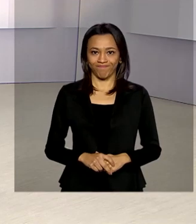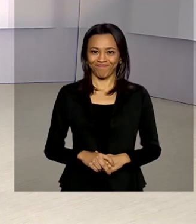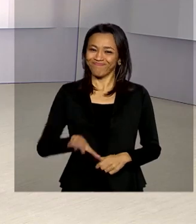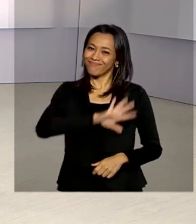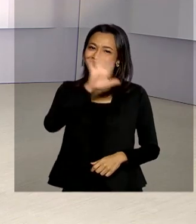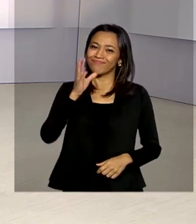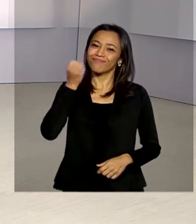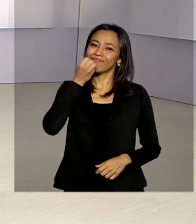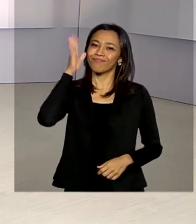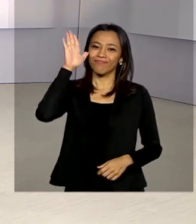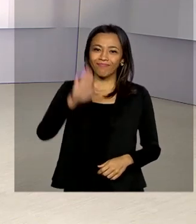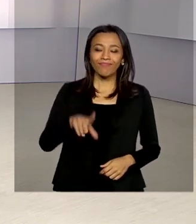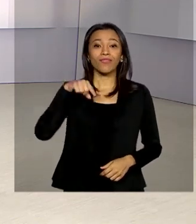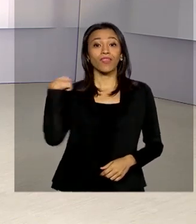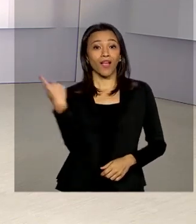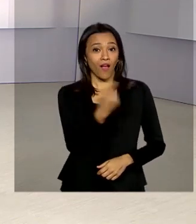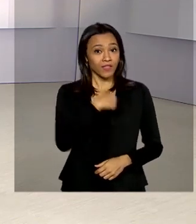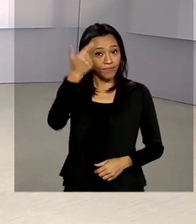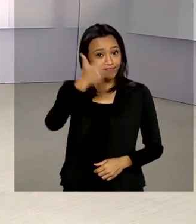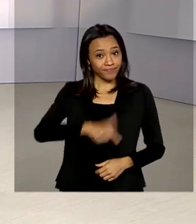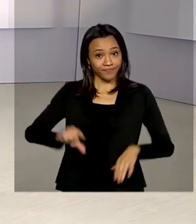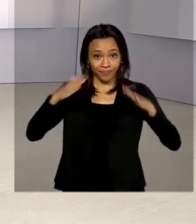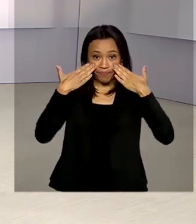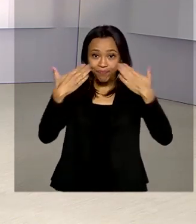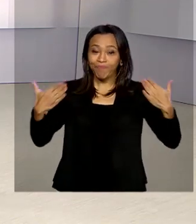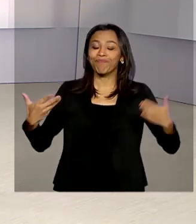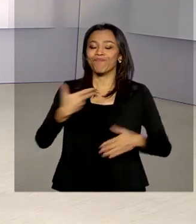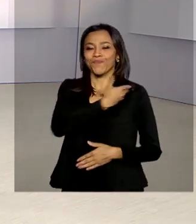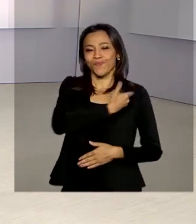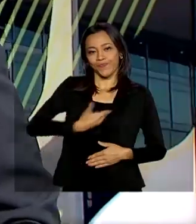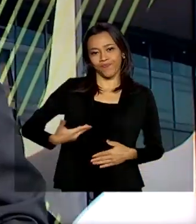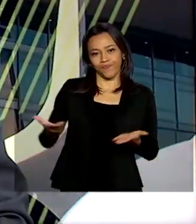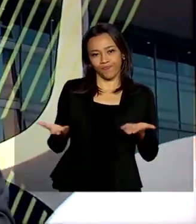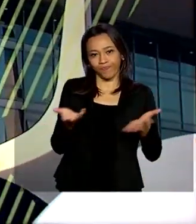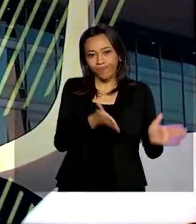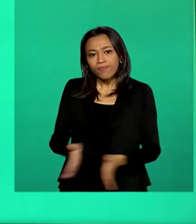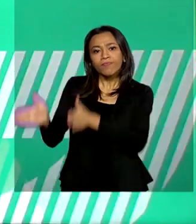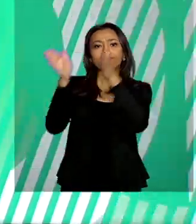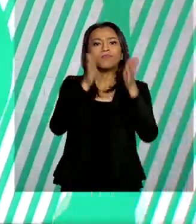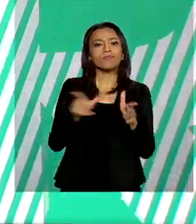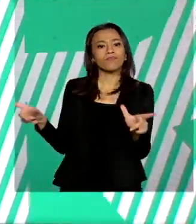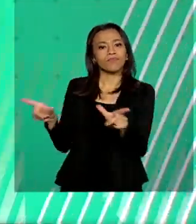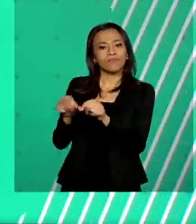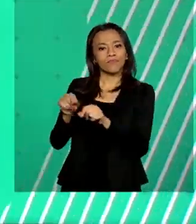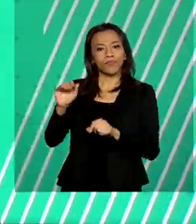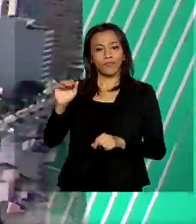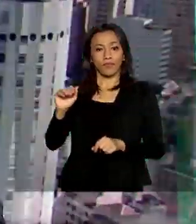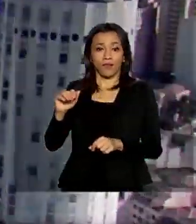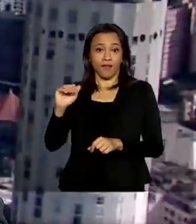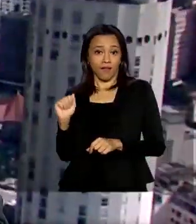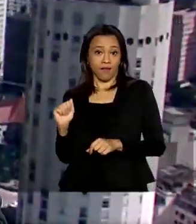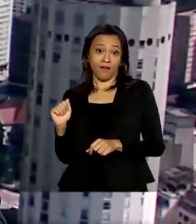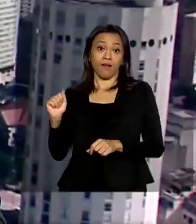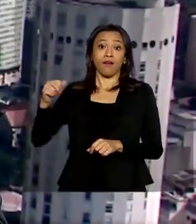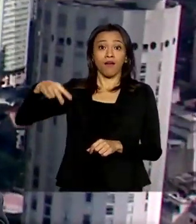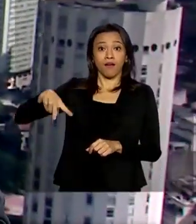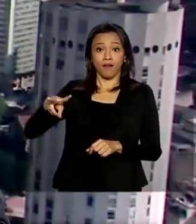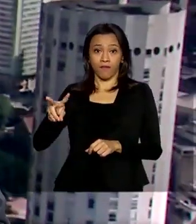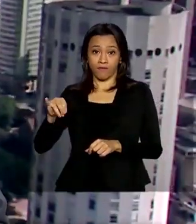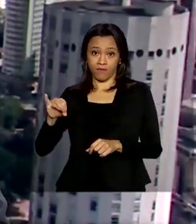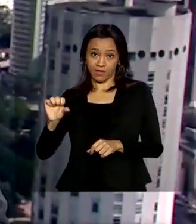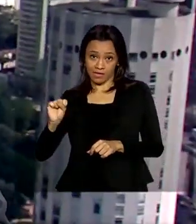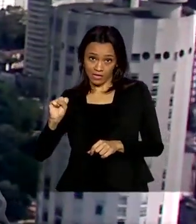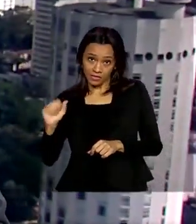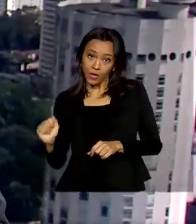Olá, boa tarde. Estamos de volta com mais uma edição do Governo Agora. A Agência Nacional de Vigilância Sanitária autorizou um